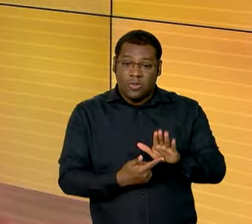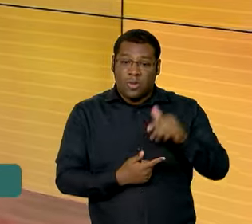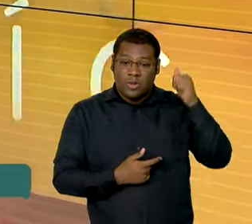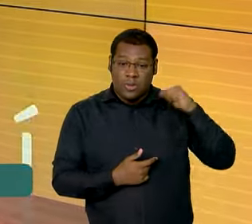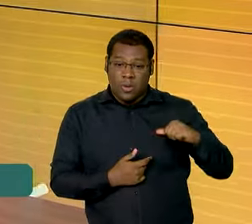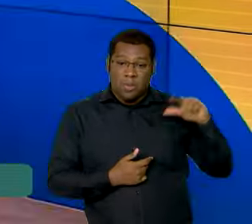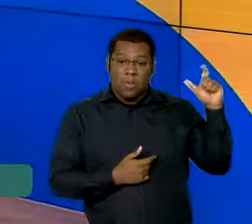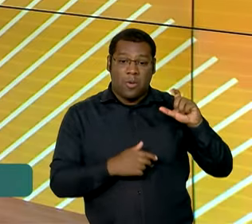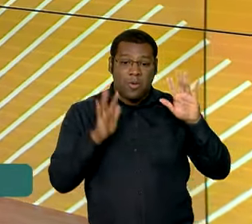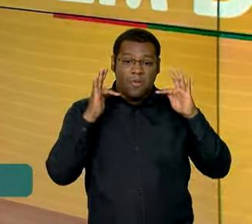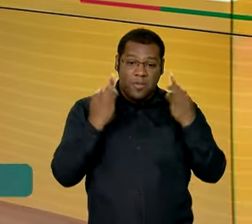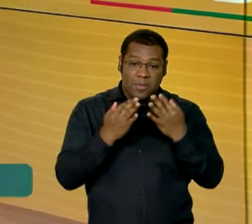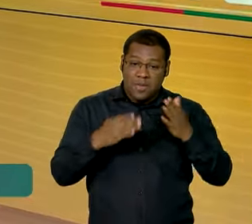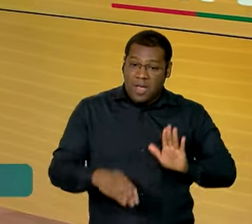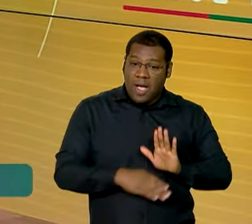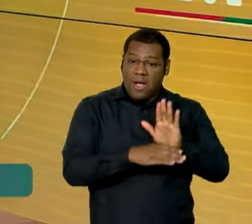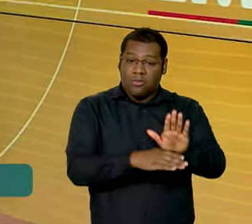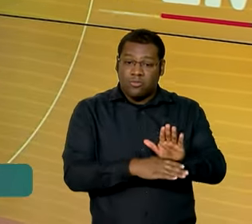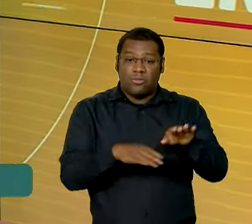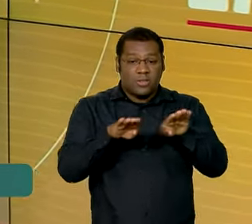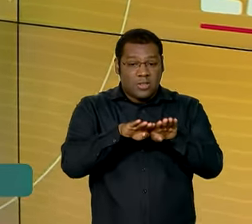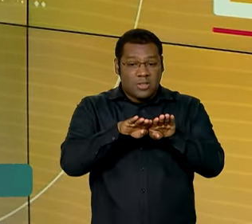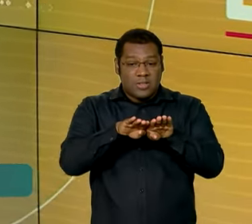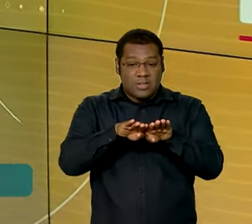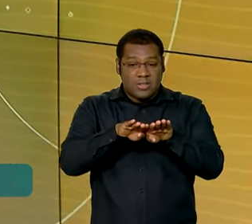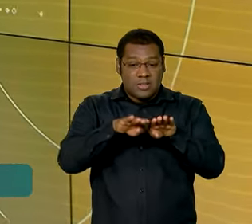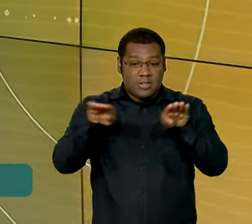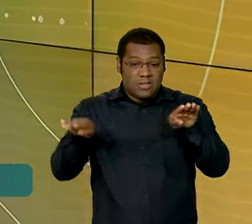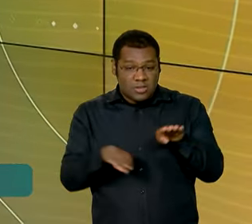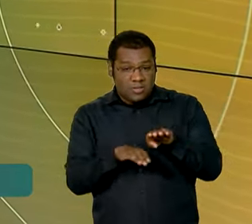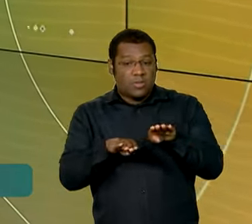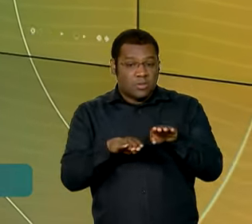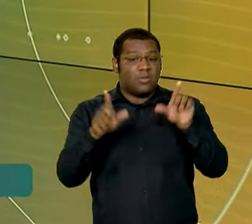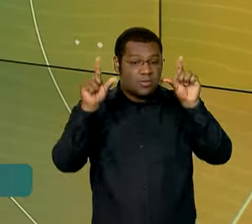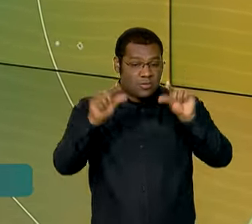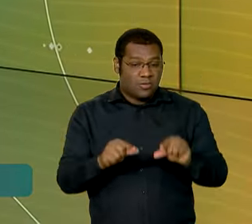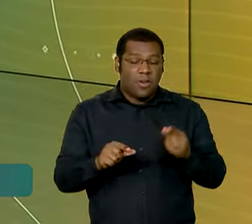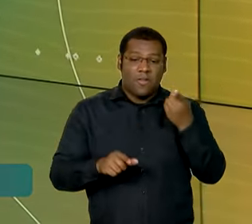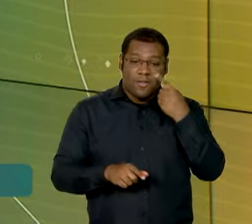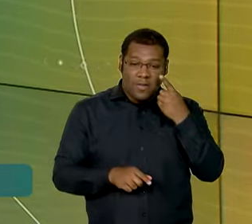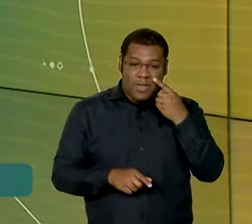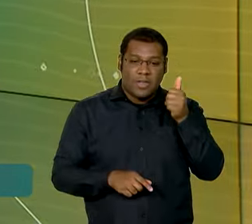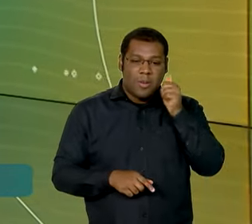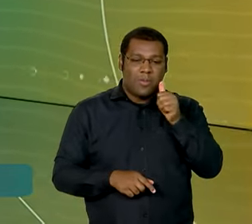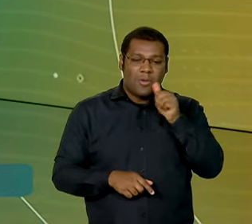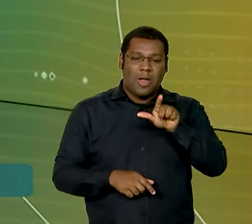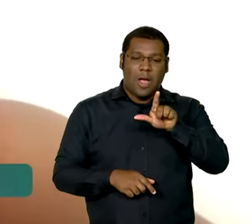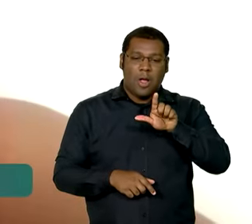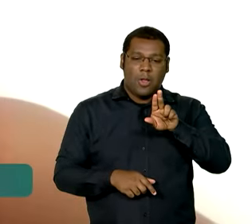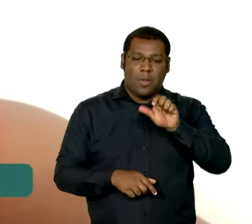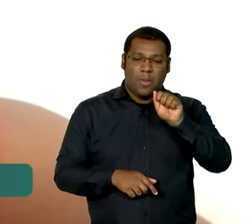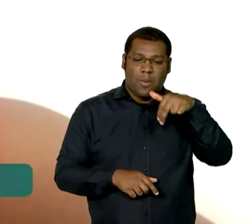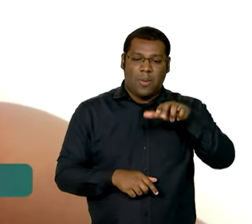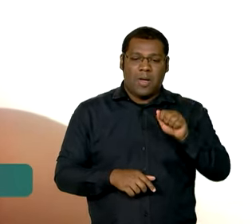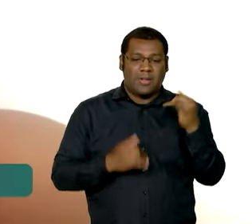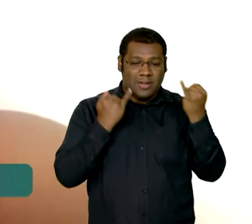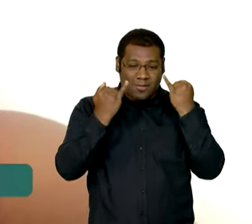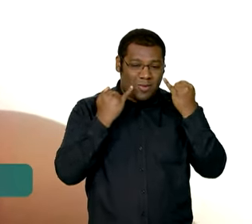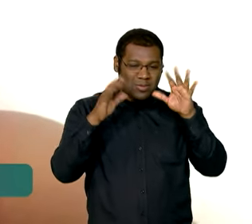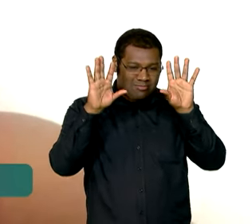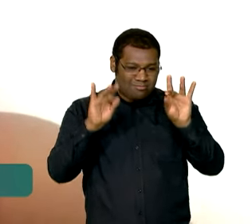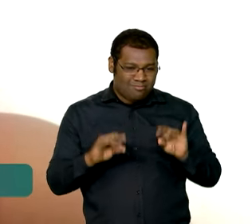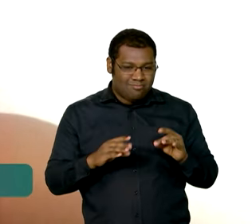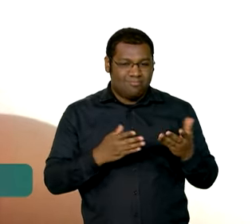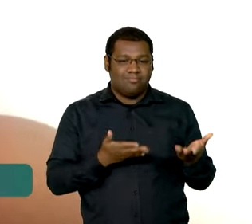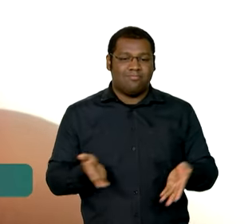responsáveis por frear a desigualdade social no país. Veja na reportagem de Luana Karen. Em novembro